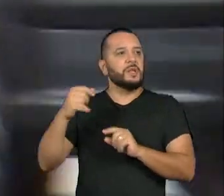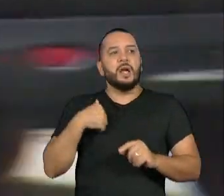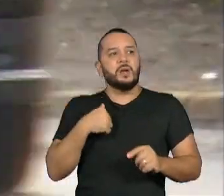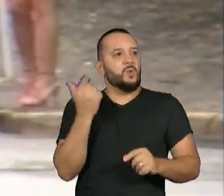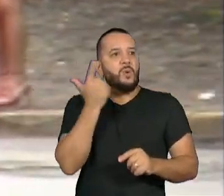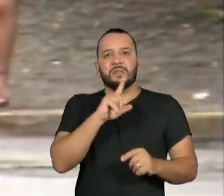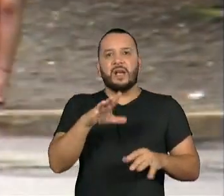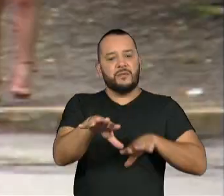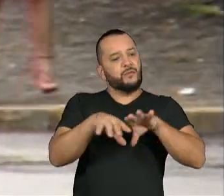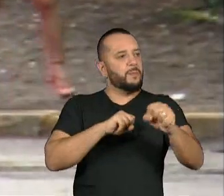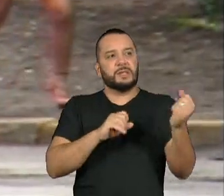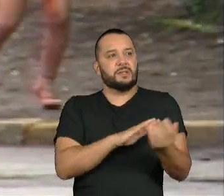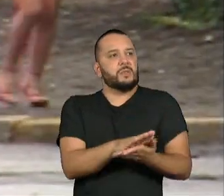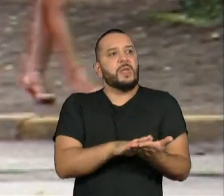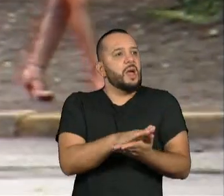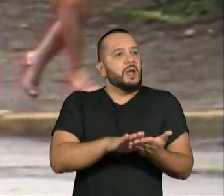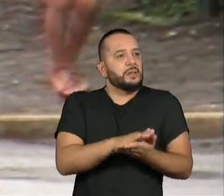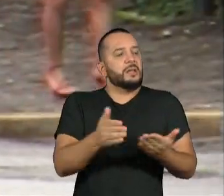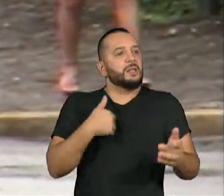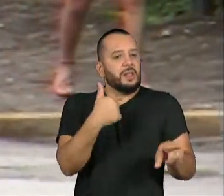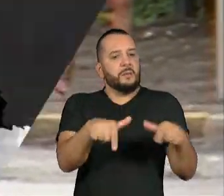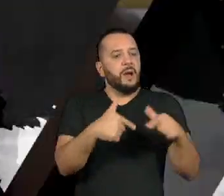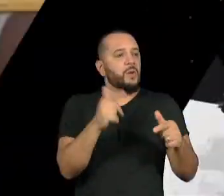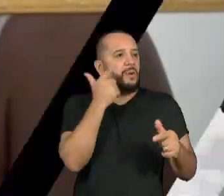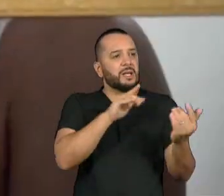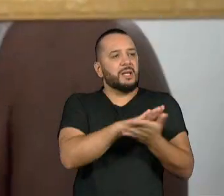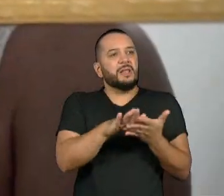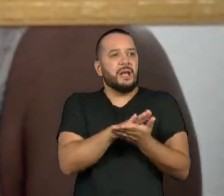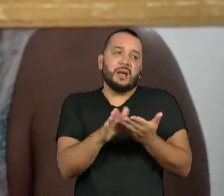emprego e você recorre à prostituição.